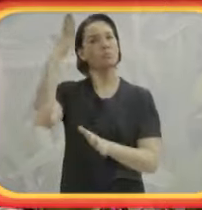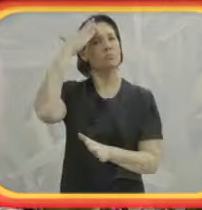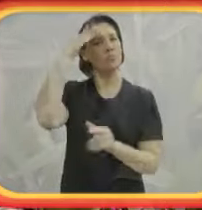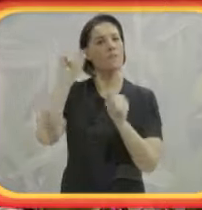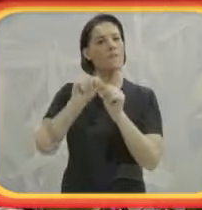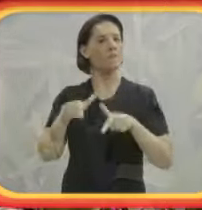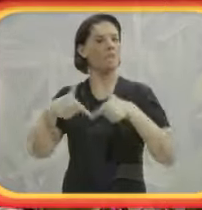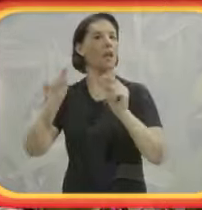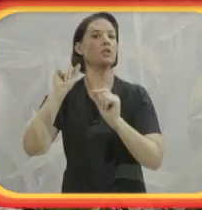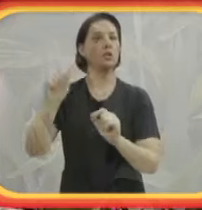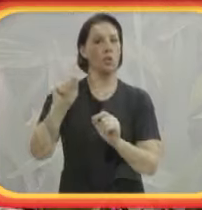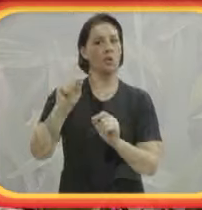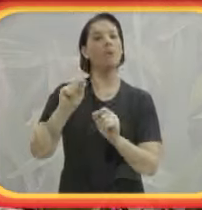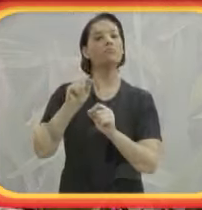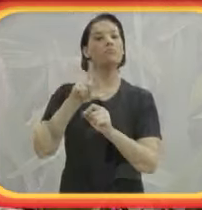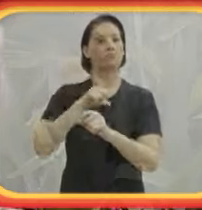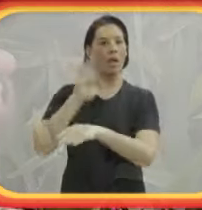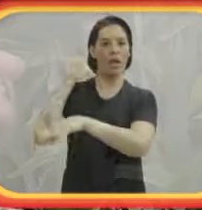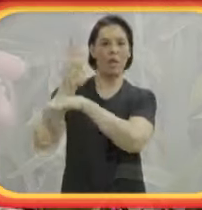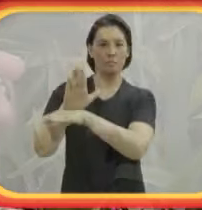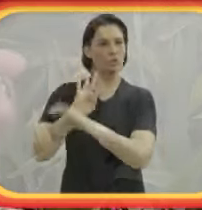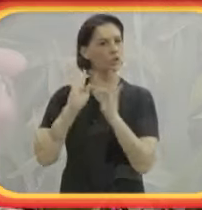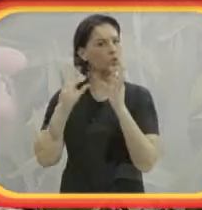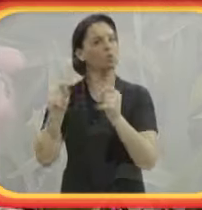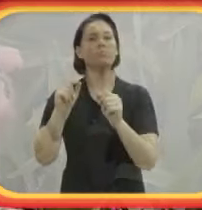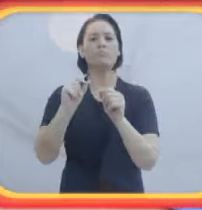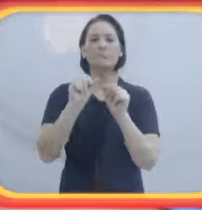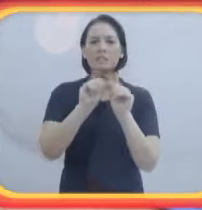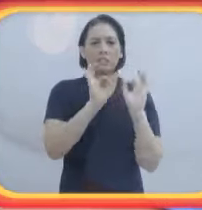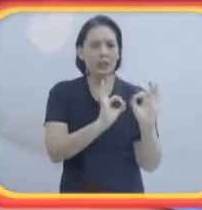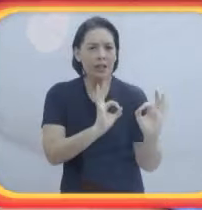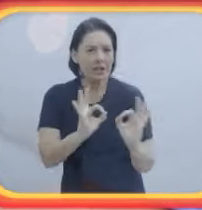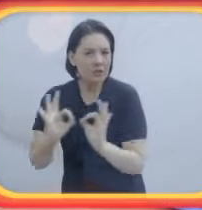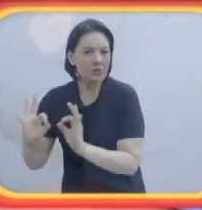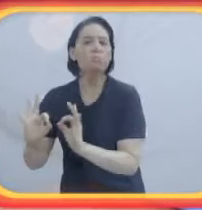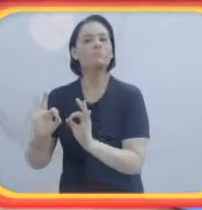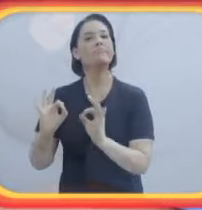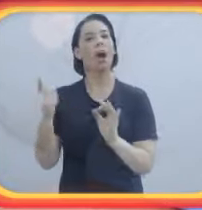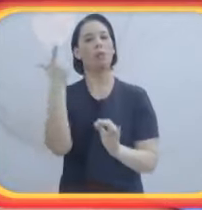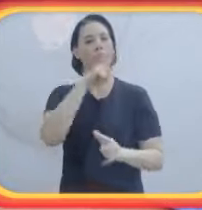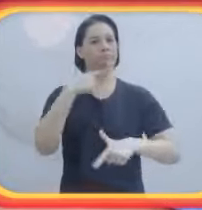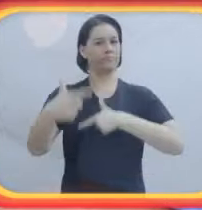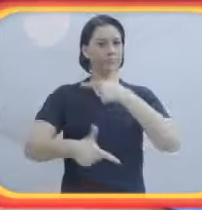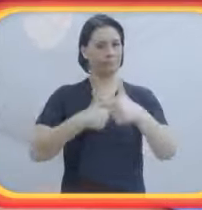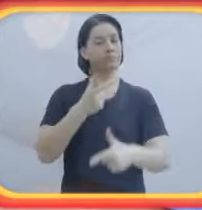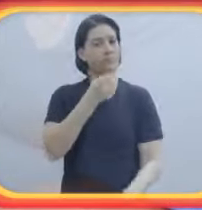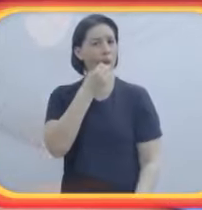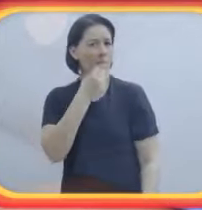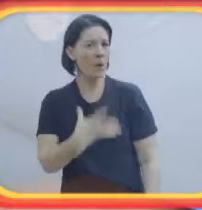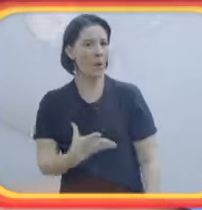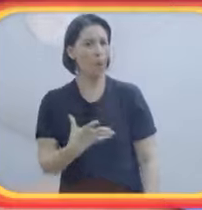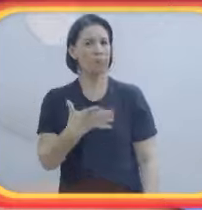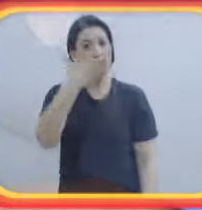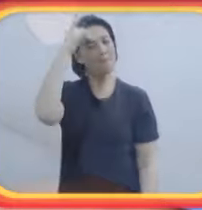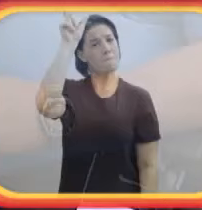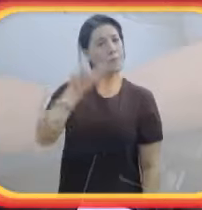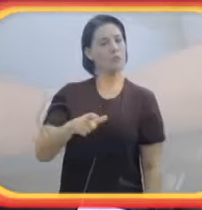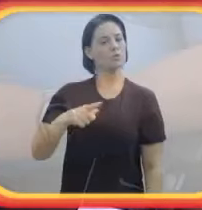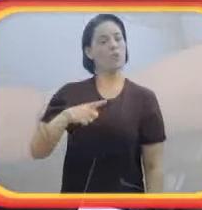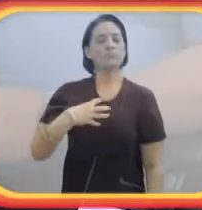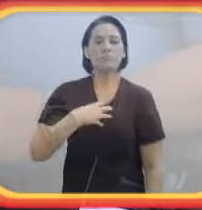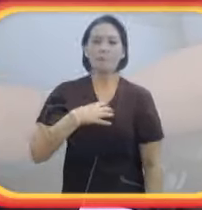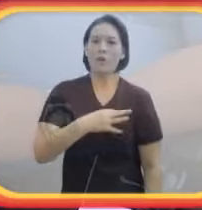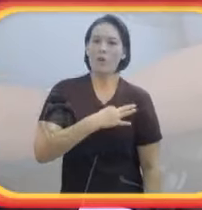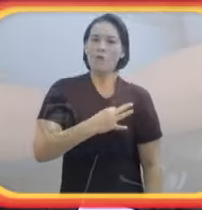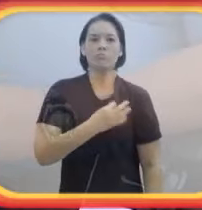e te dão todo o respaldo para você poder fazer direito o teu trabalho. É bom, é muito bom a pessoa ser voluntária. É uma emoção